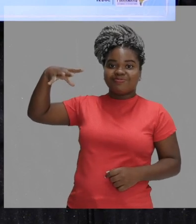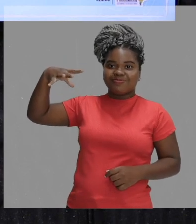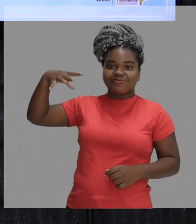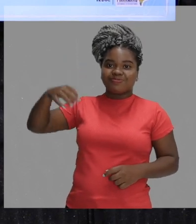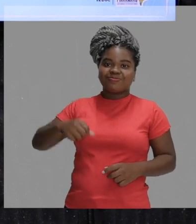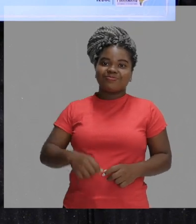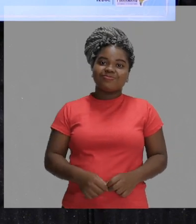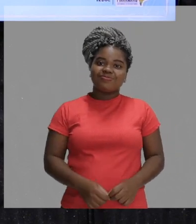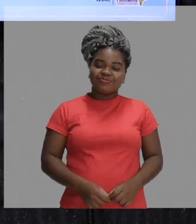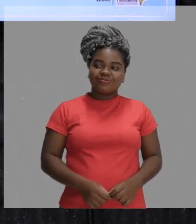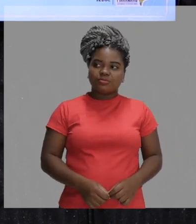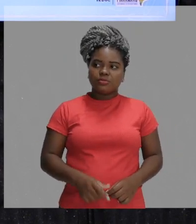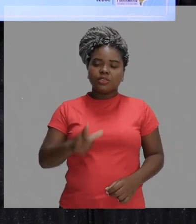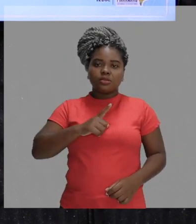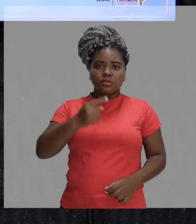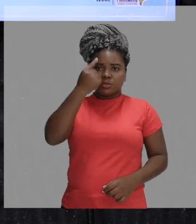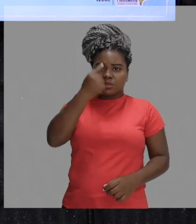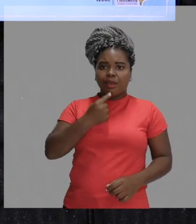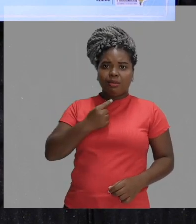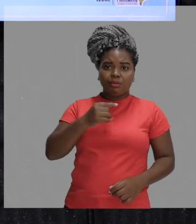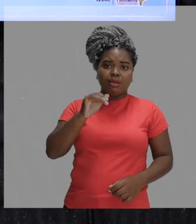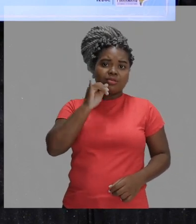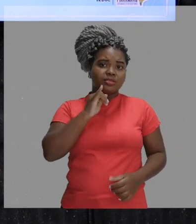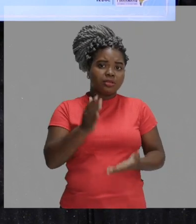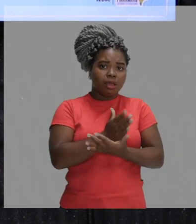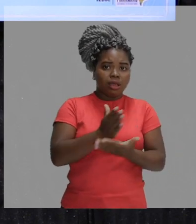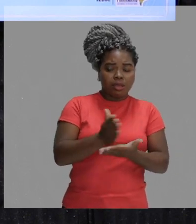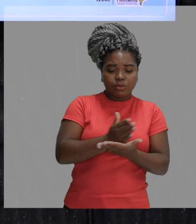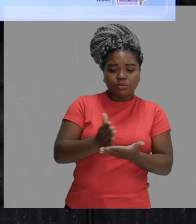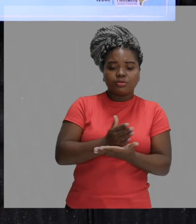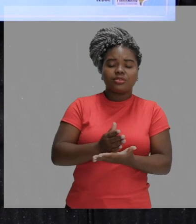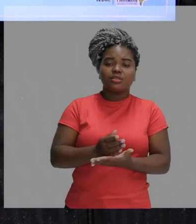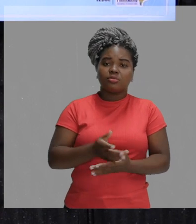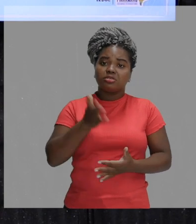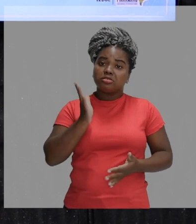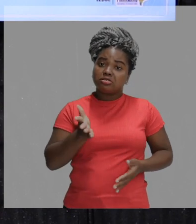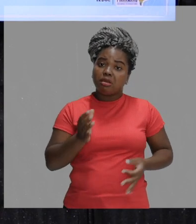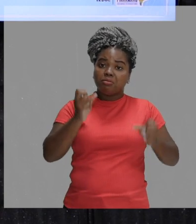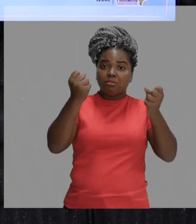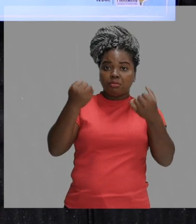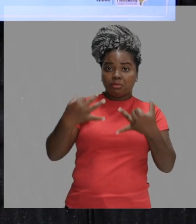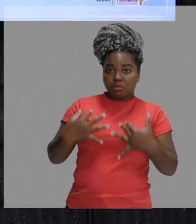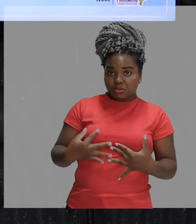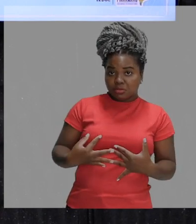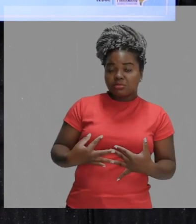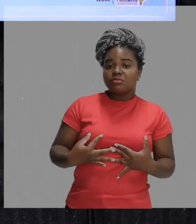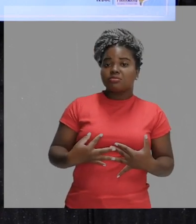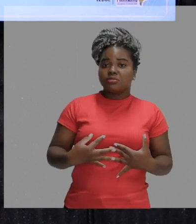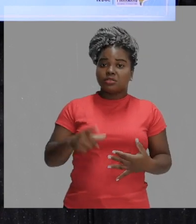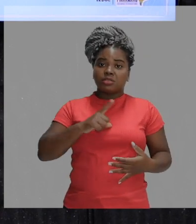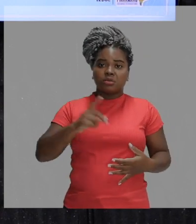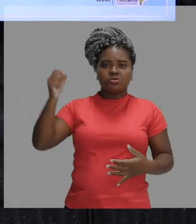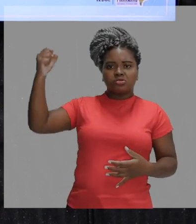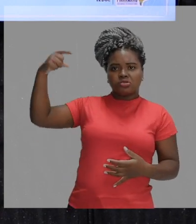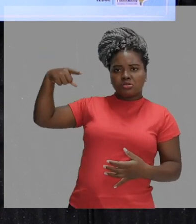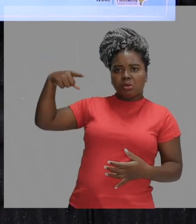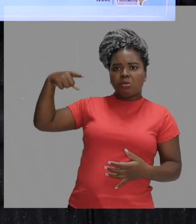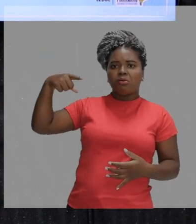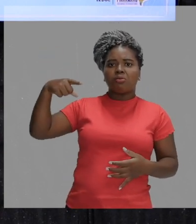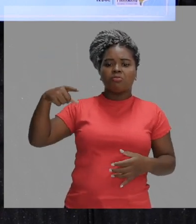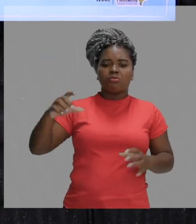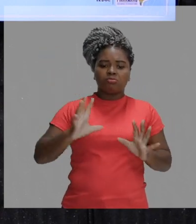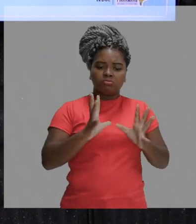Então nós temos aqui a imagem, nós temos alguns exemplos. B como já foi dito. Nós temos a luz proveniente do sol, do espaço,